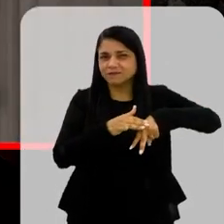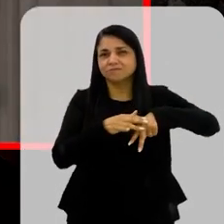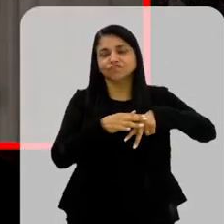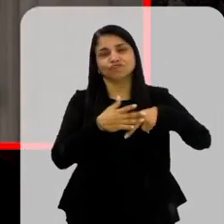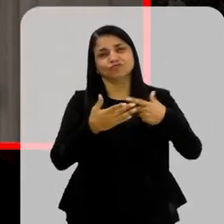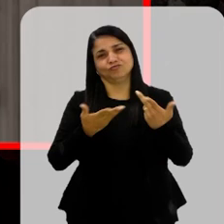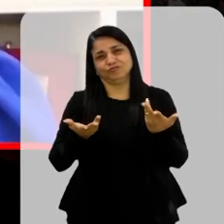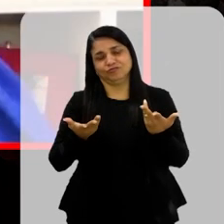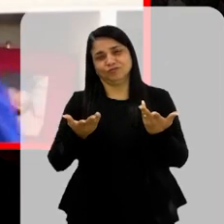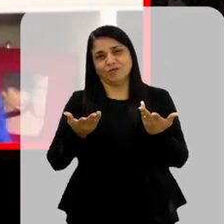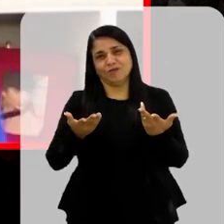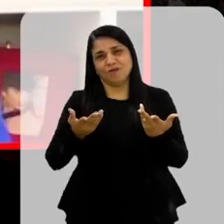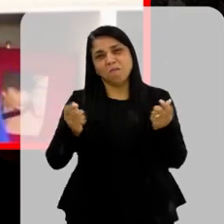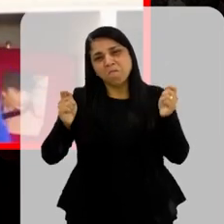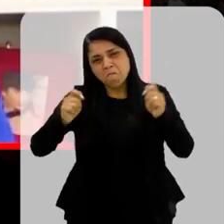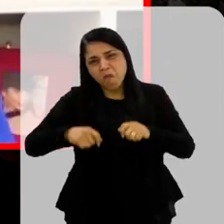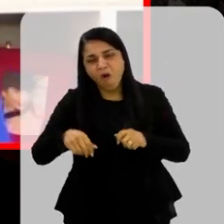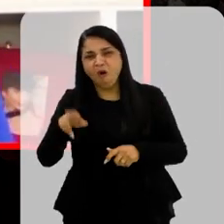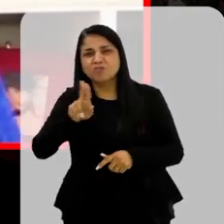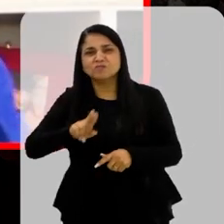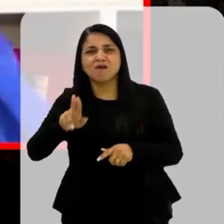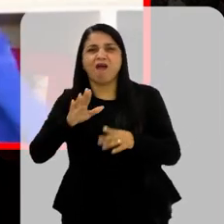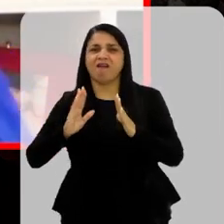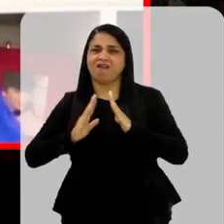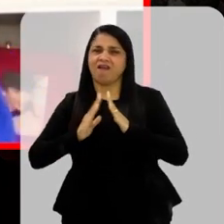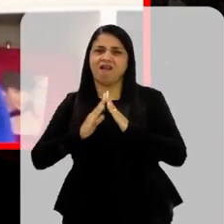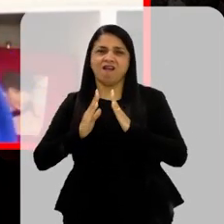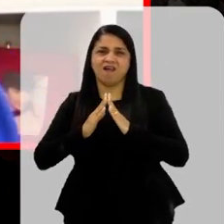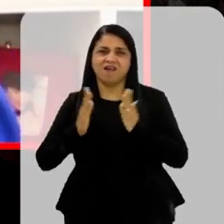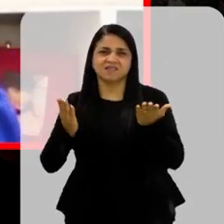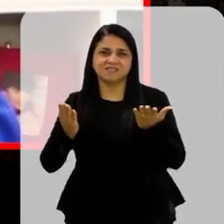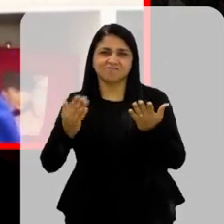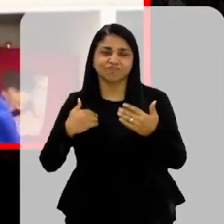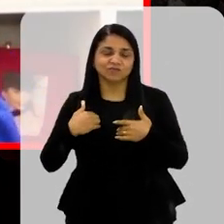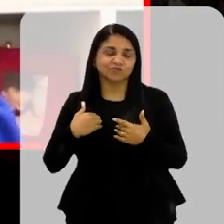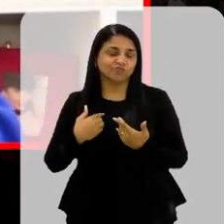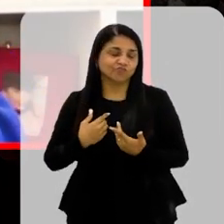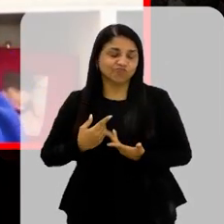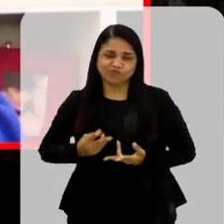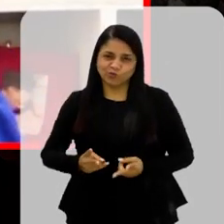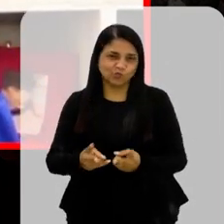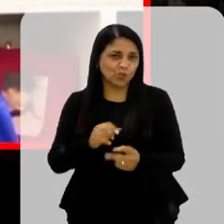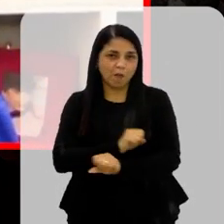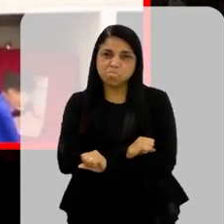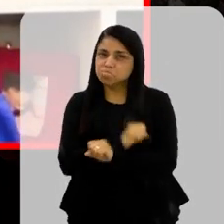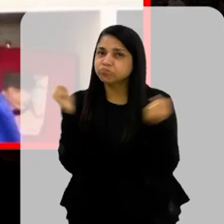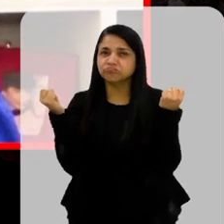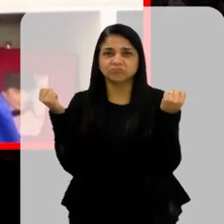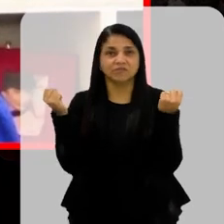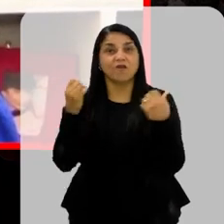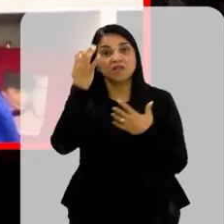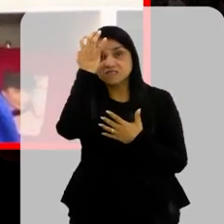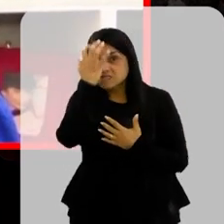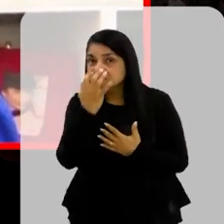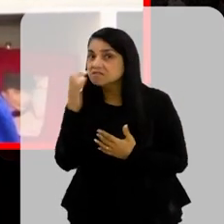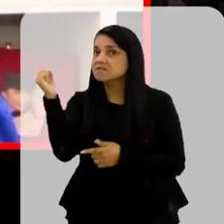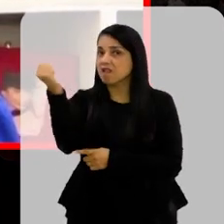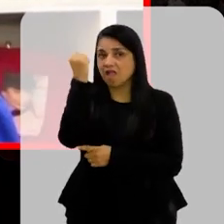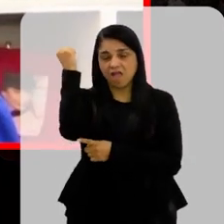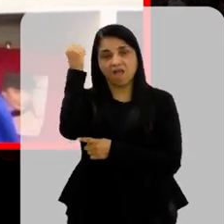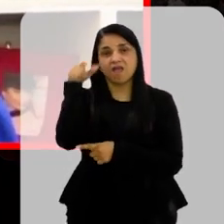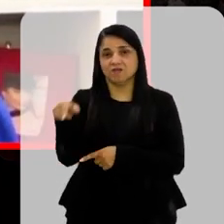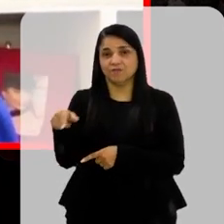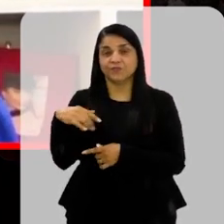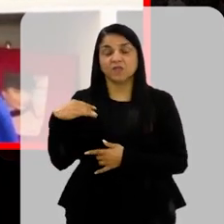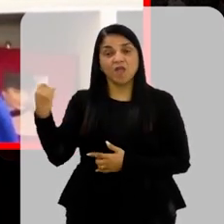Uma coisa que é ridícula Que qualquer paciente Faz em casa Então assim Não dá para continuar Não Isso é muito sério A gente